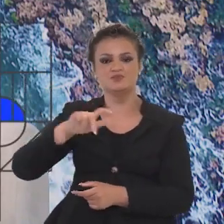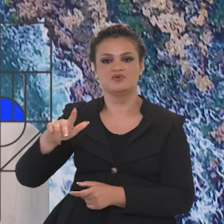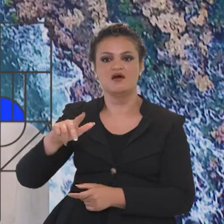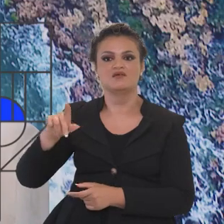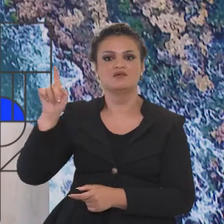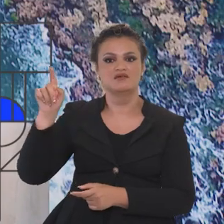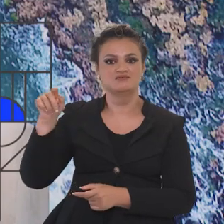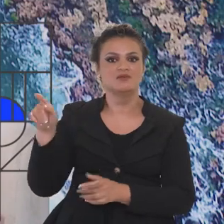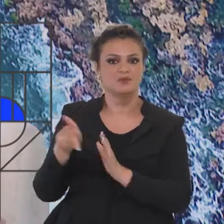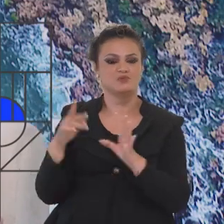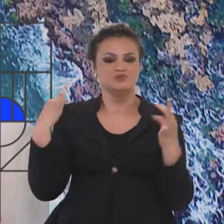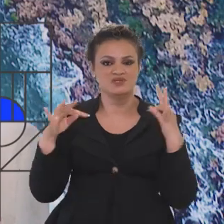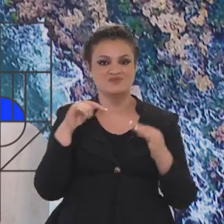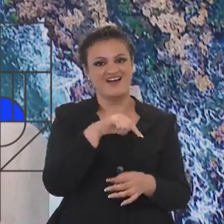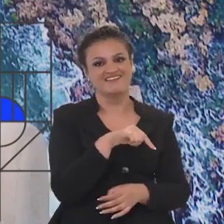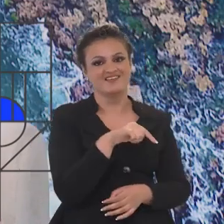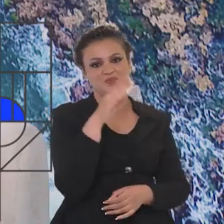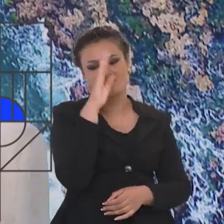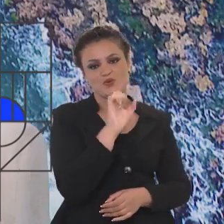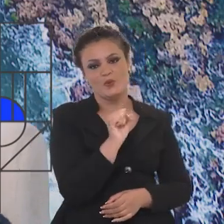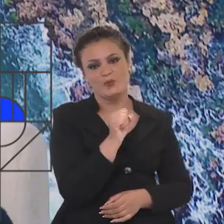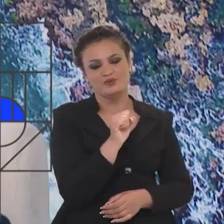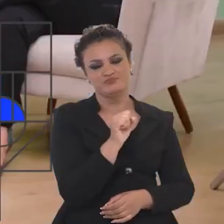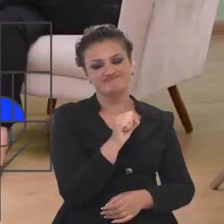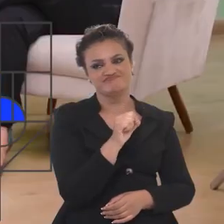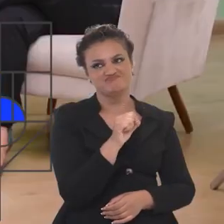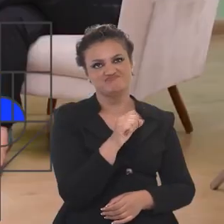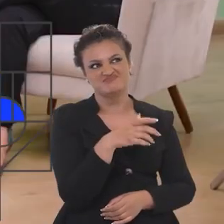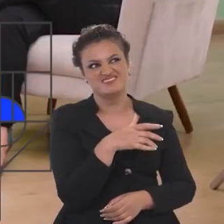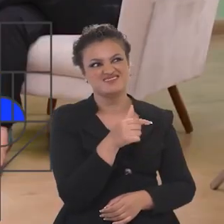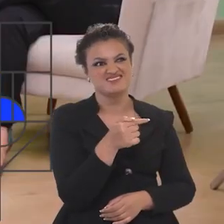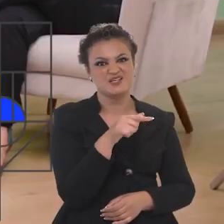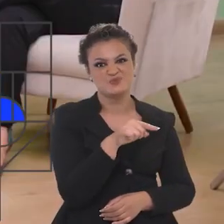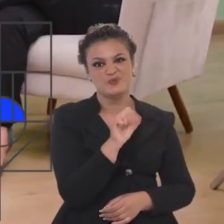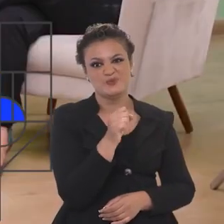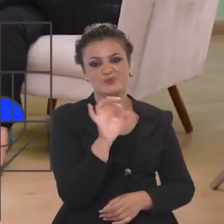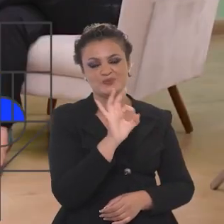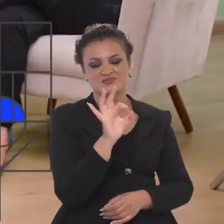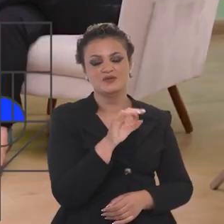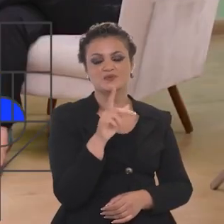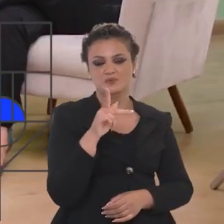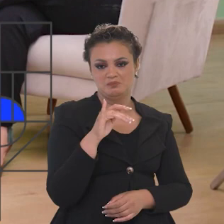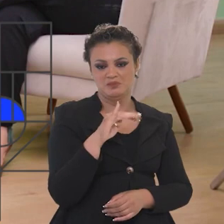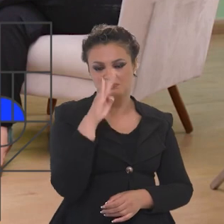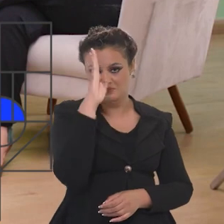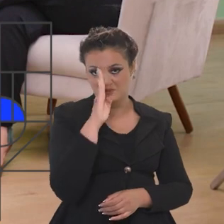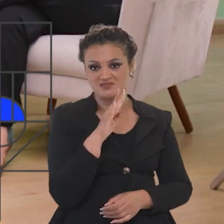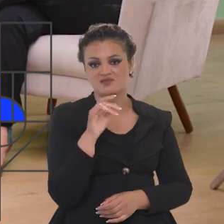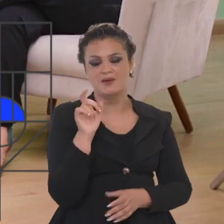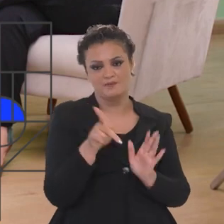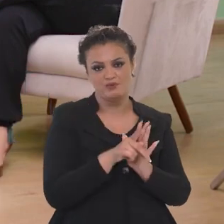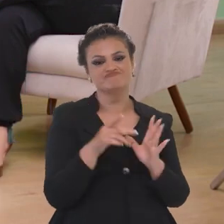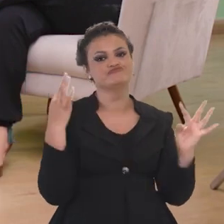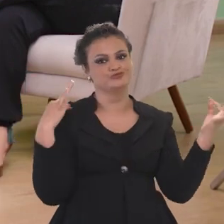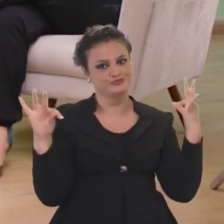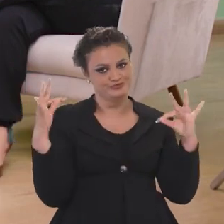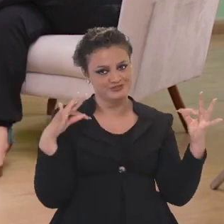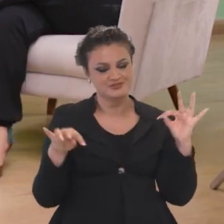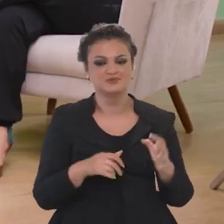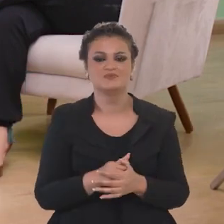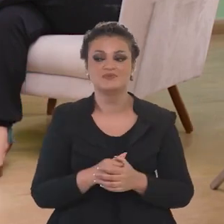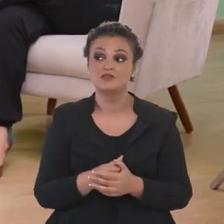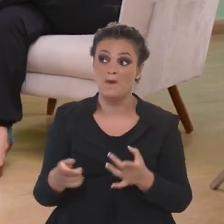É bem menos de Portugal, mas é muito significativo. 7,8% do PIB brasileiro vem do turismo. Então a gente está falando de algo muito importante.